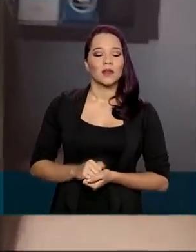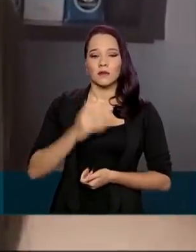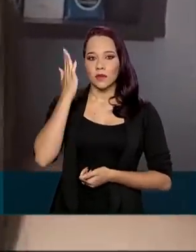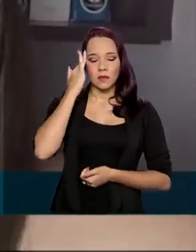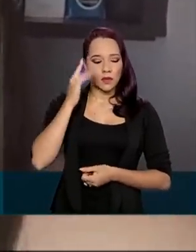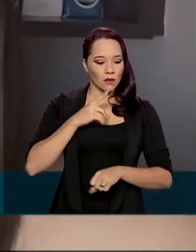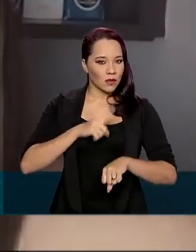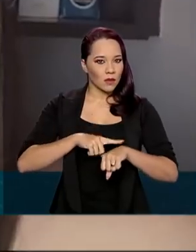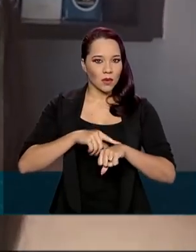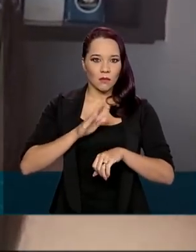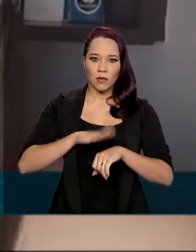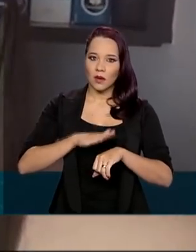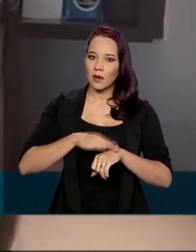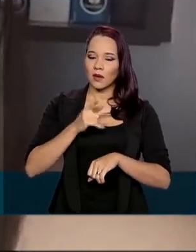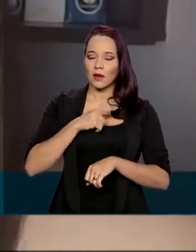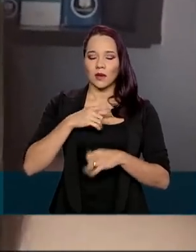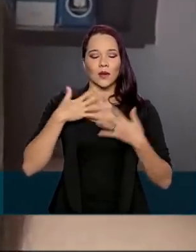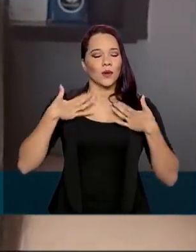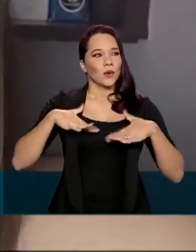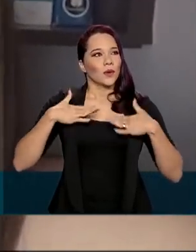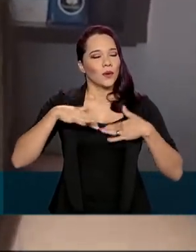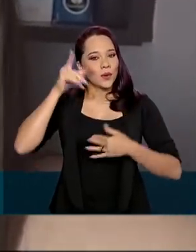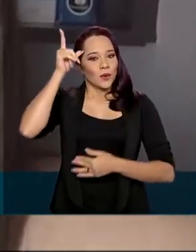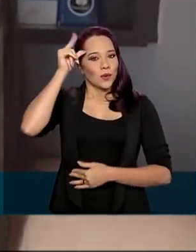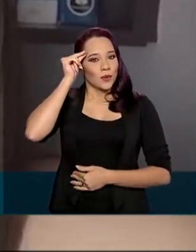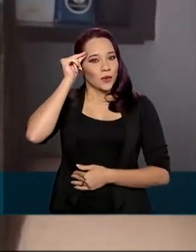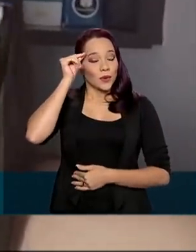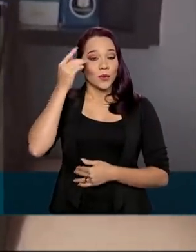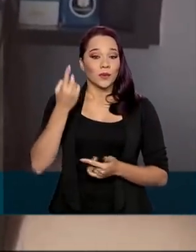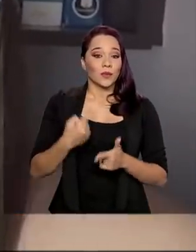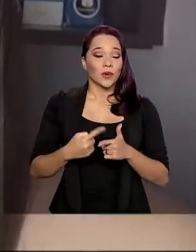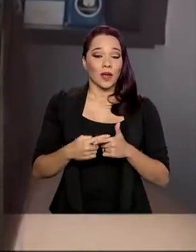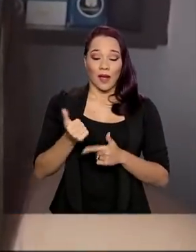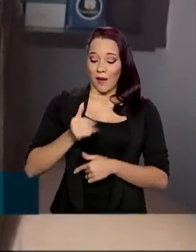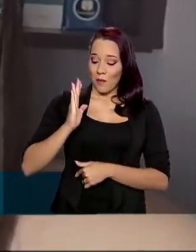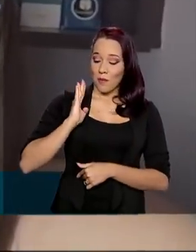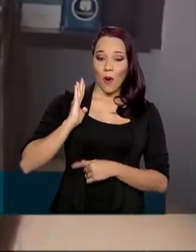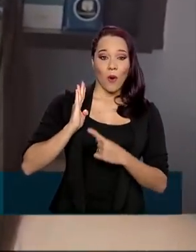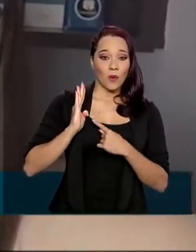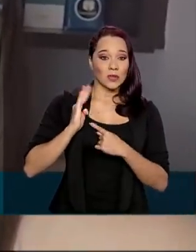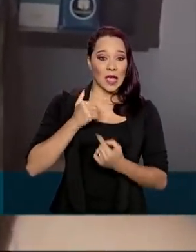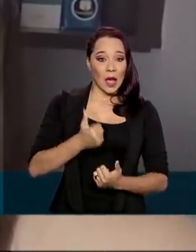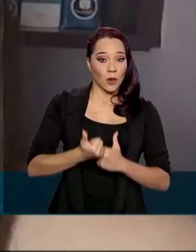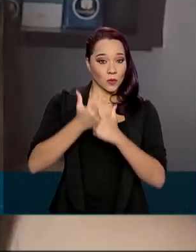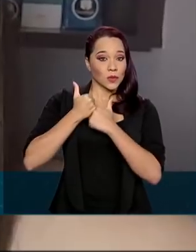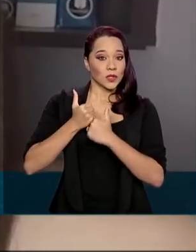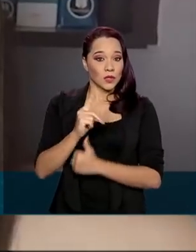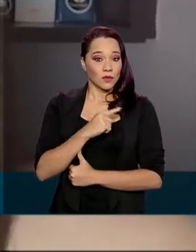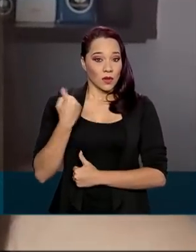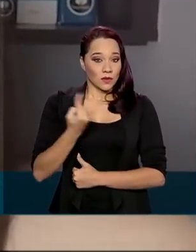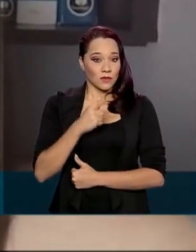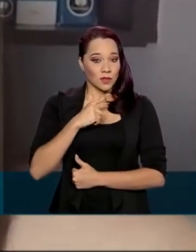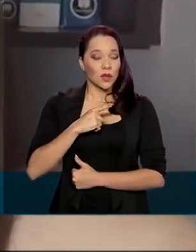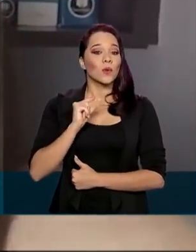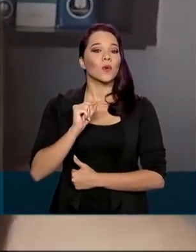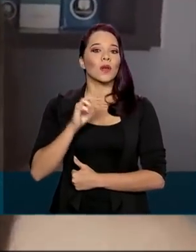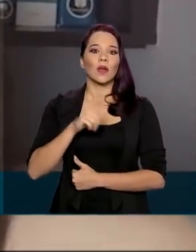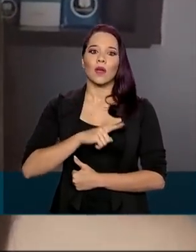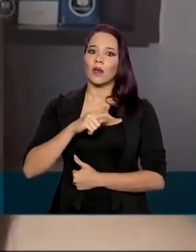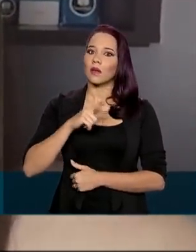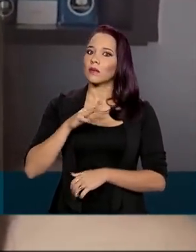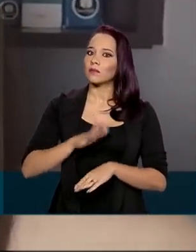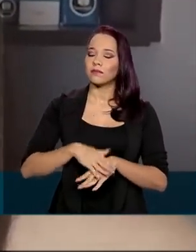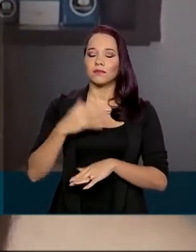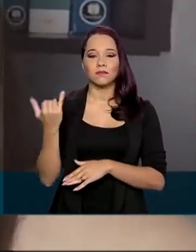mais, nossa, deixa a gente muito mais tranquilo. E fora que a bolsa, esse auxílio que a gente recebe, ela é, em sua